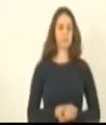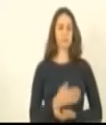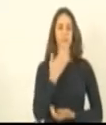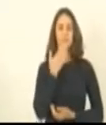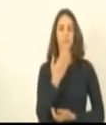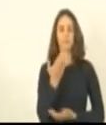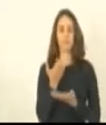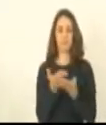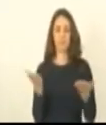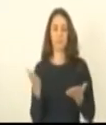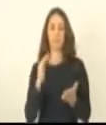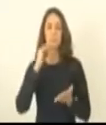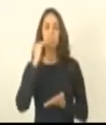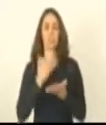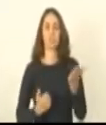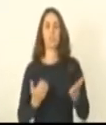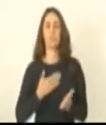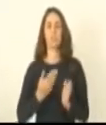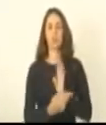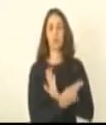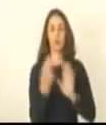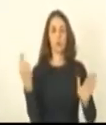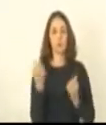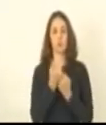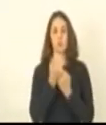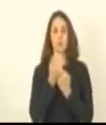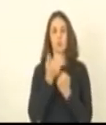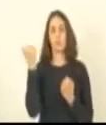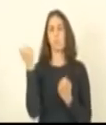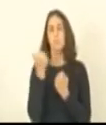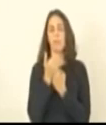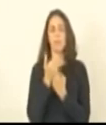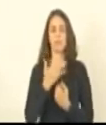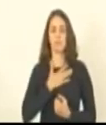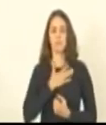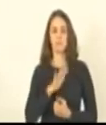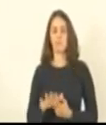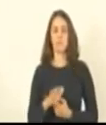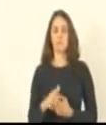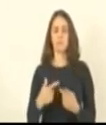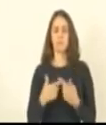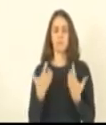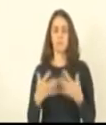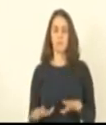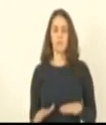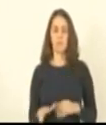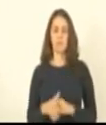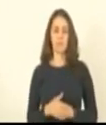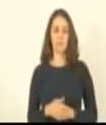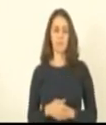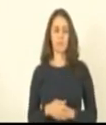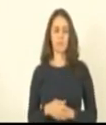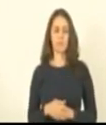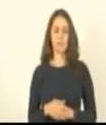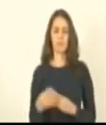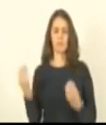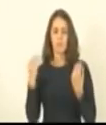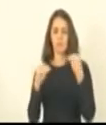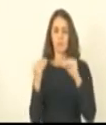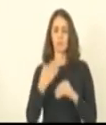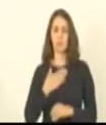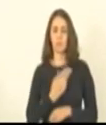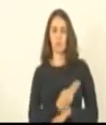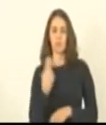Excelência que retire meu nome de todas das comissões que foram que foram colocados meu nome